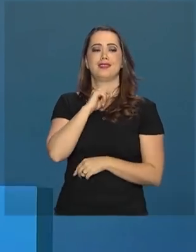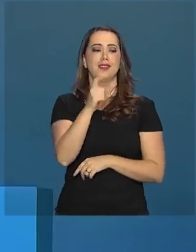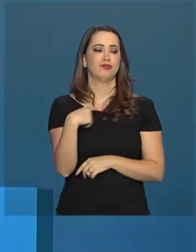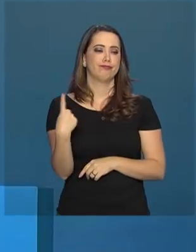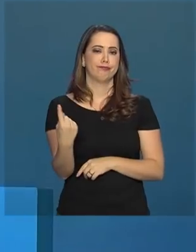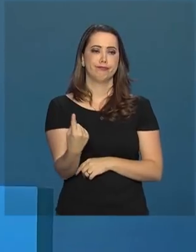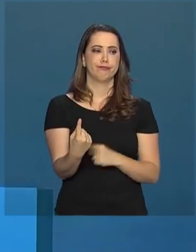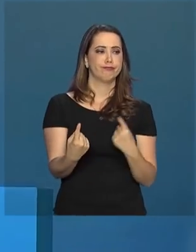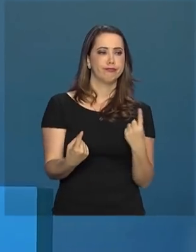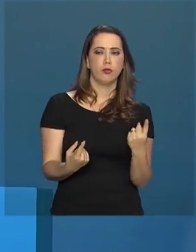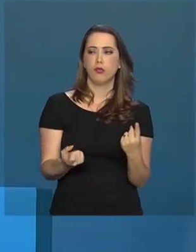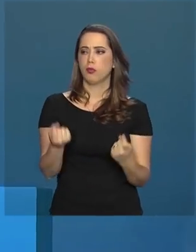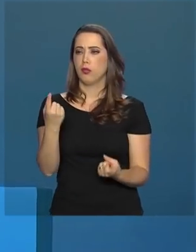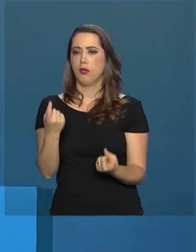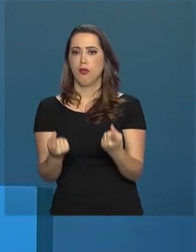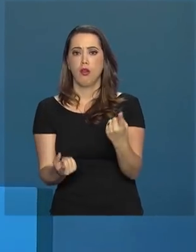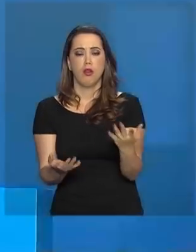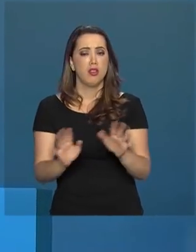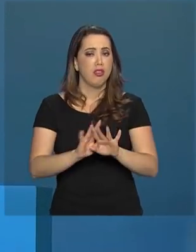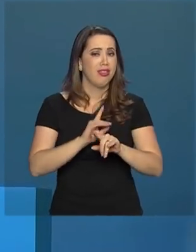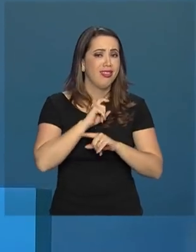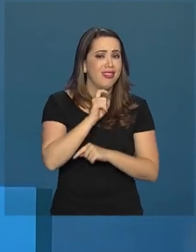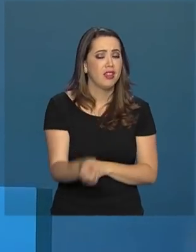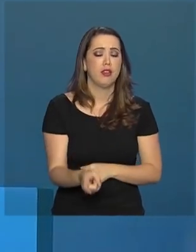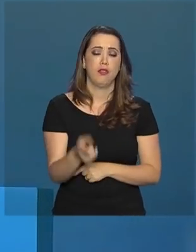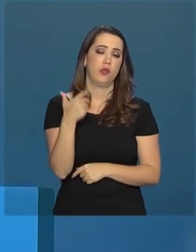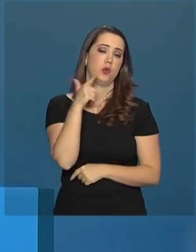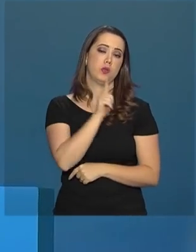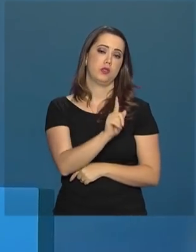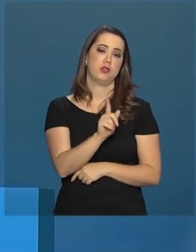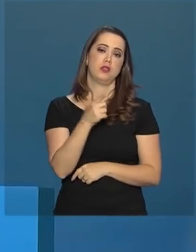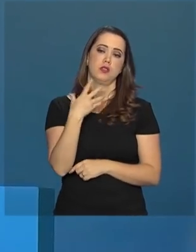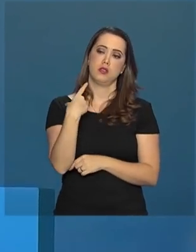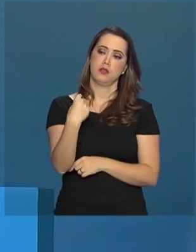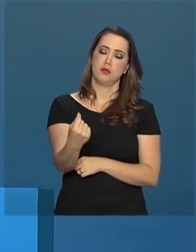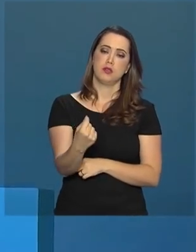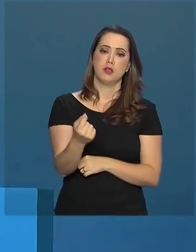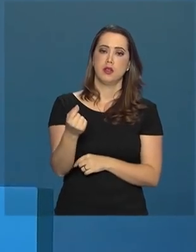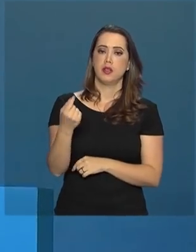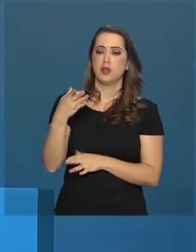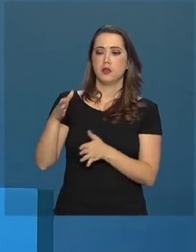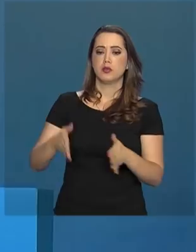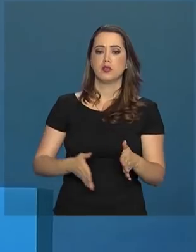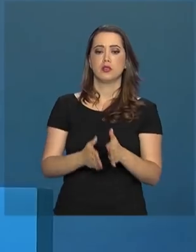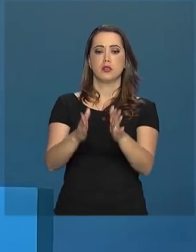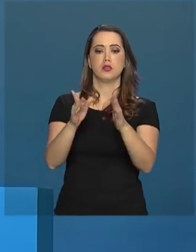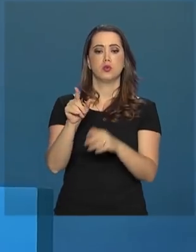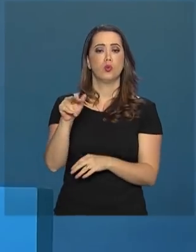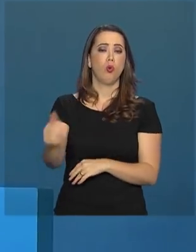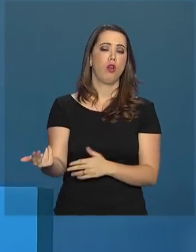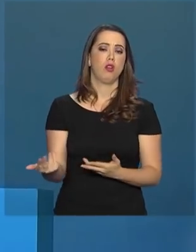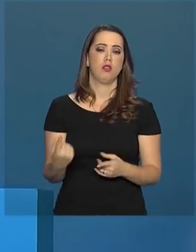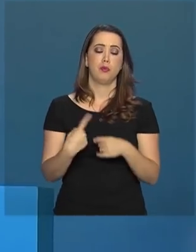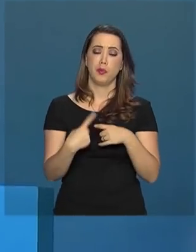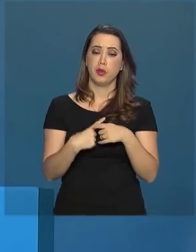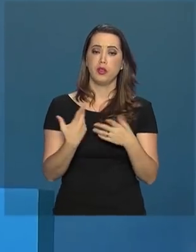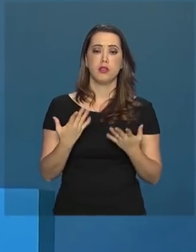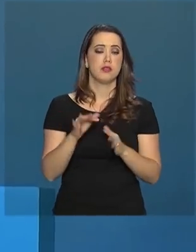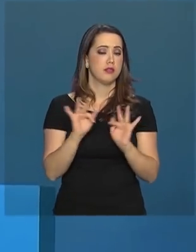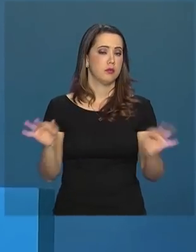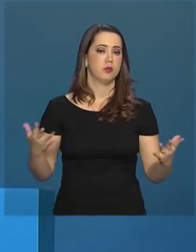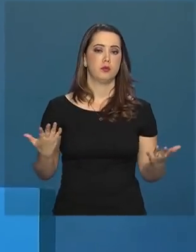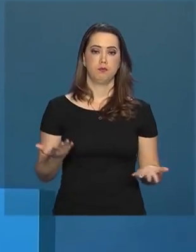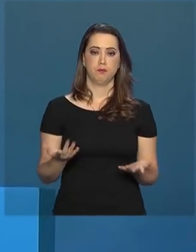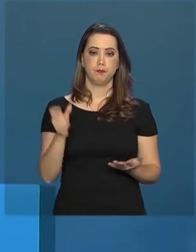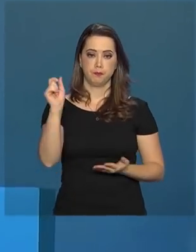nós, políticos, vai conseguir sair na rua nunca mais. Por uma questão muito